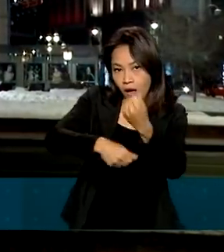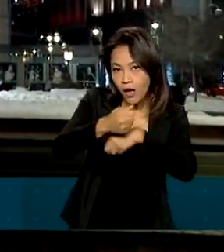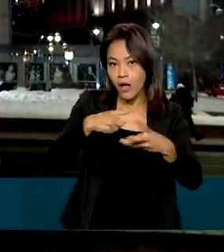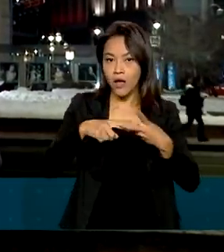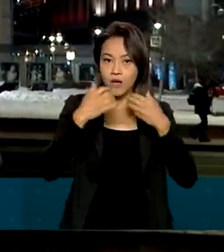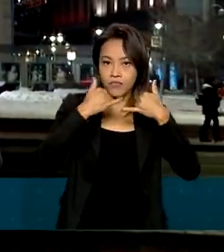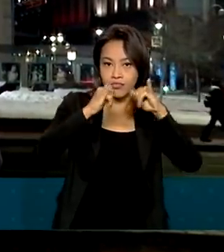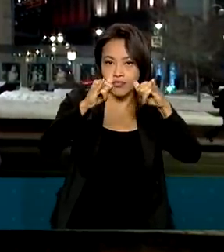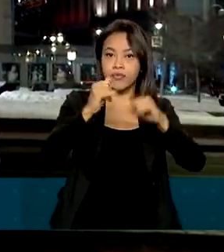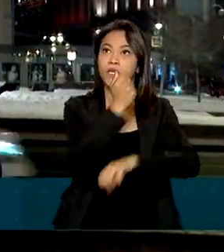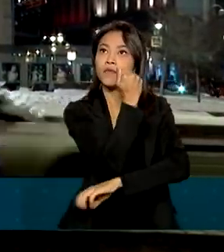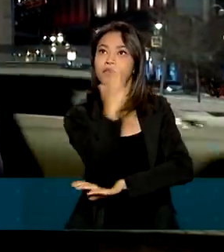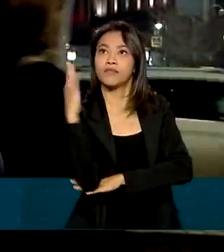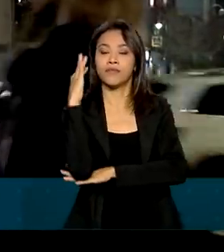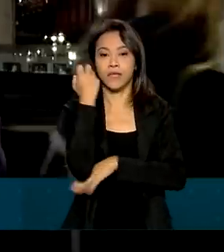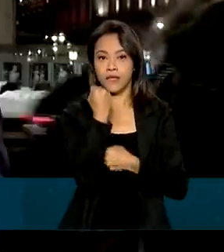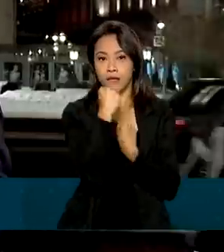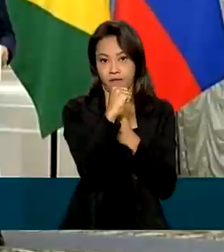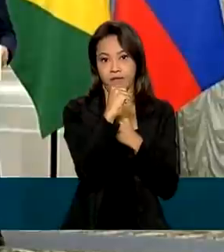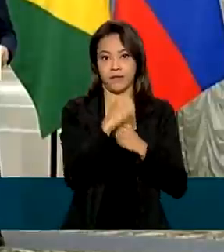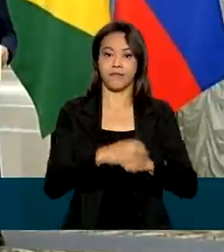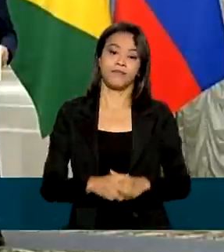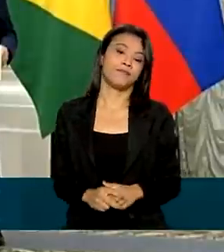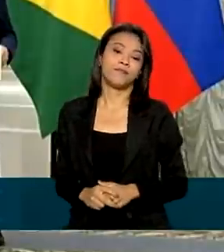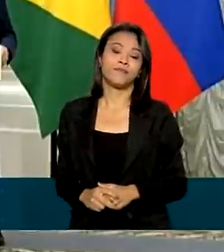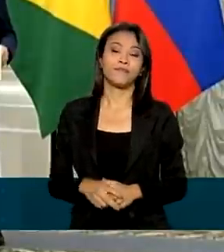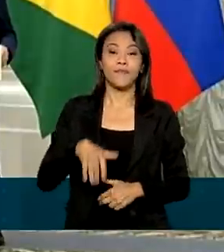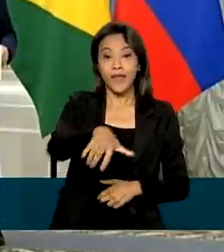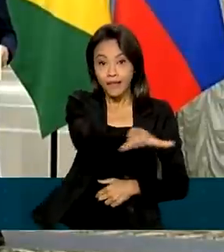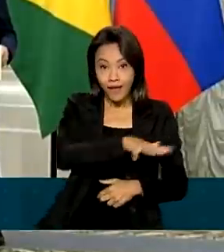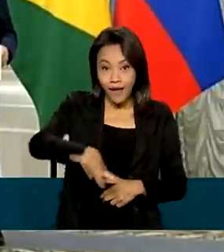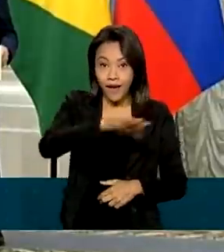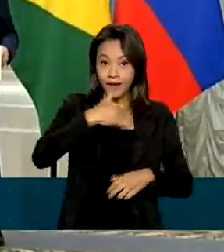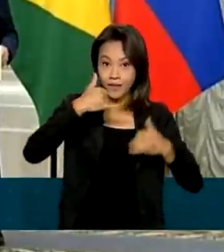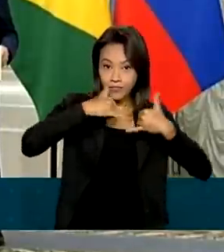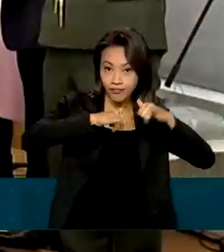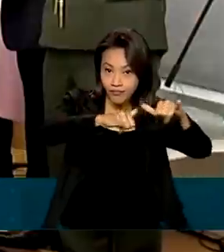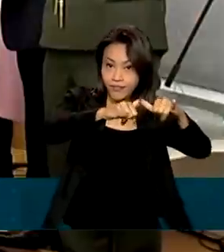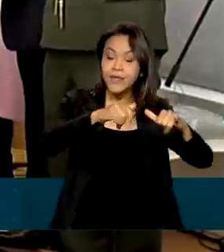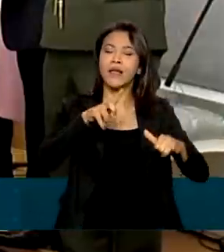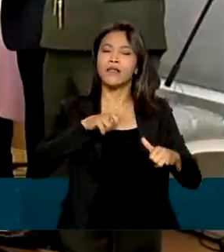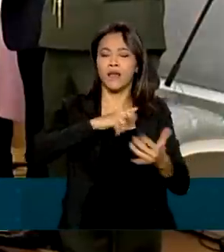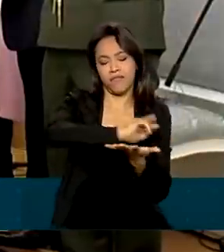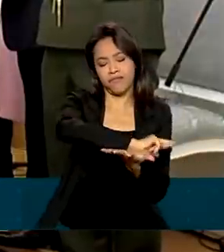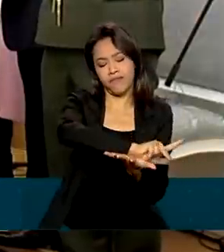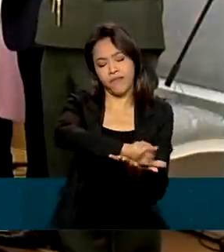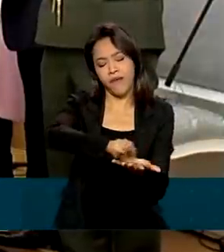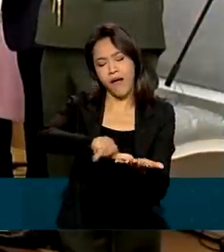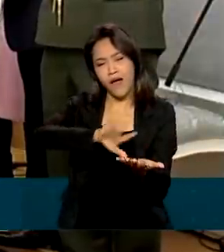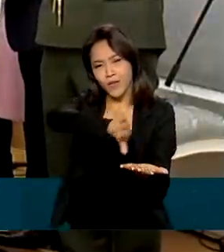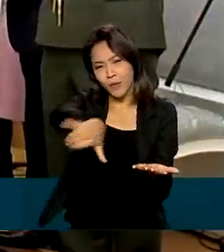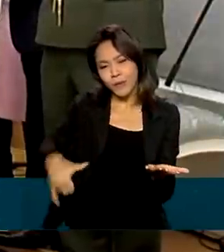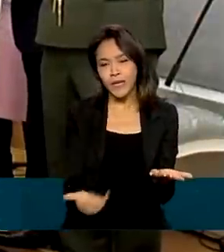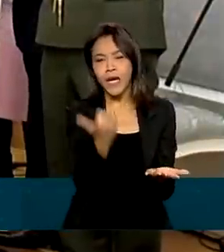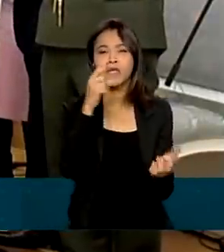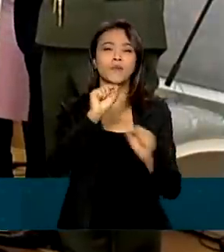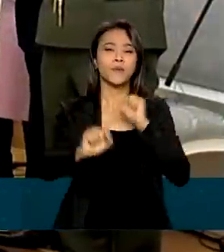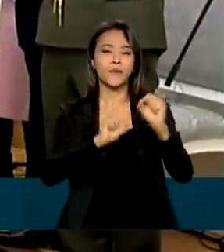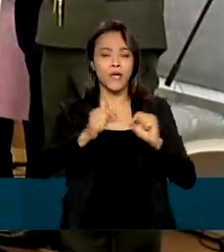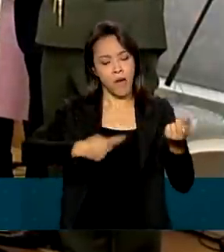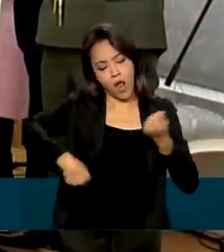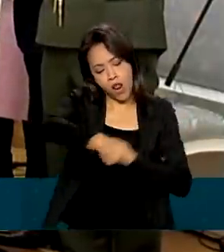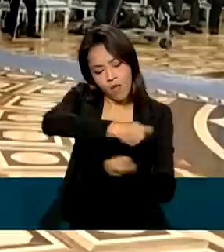energia, meio ambiente e defesa. No campo da energia, existem amplas oportunidades para ampliarmos